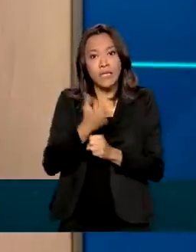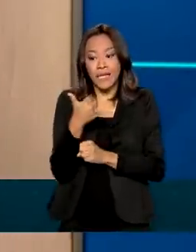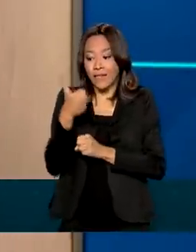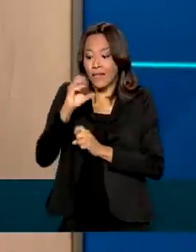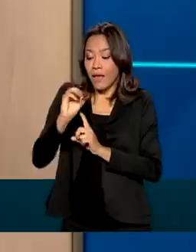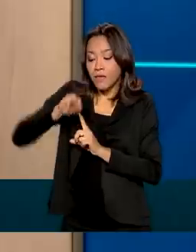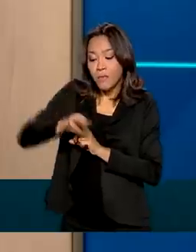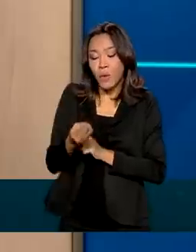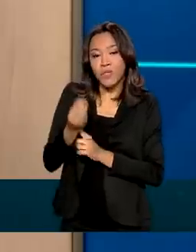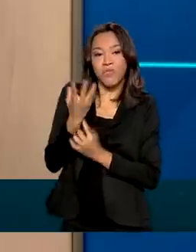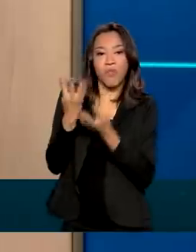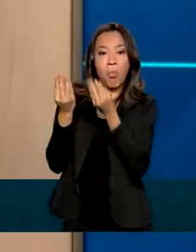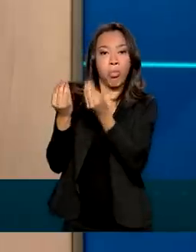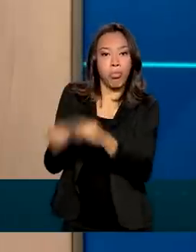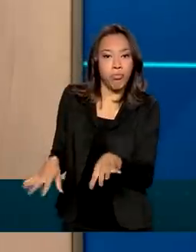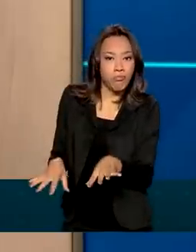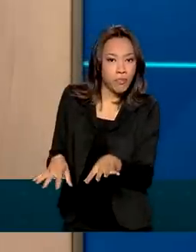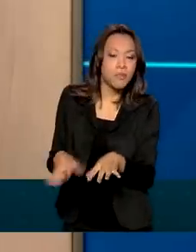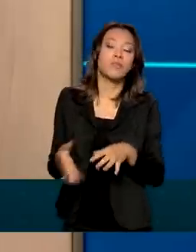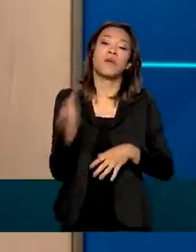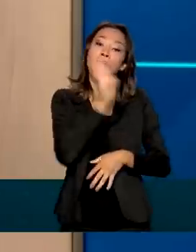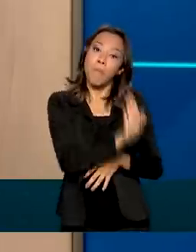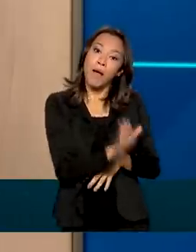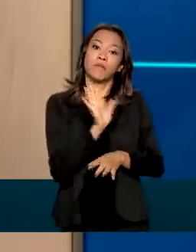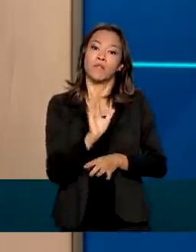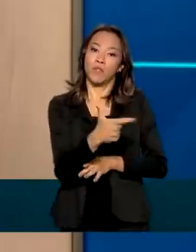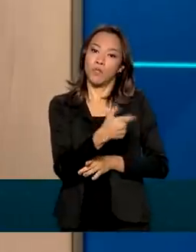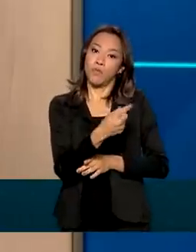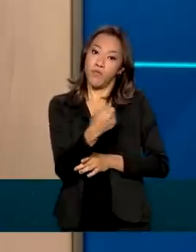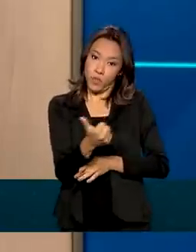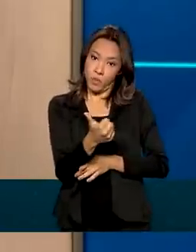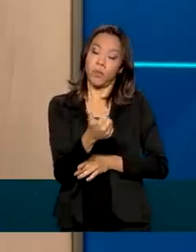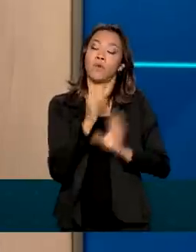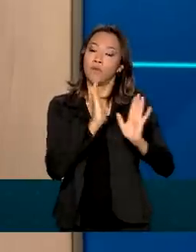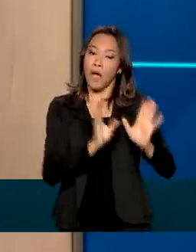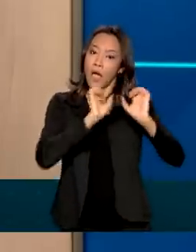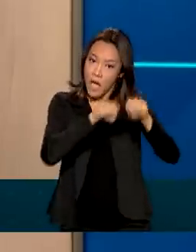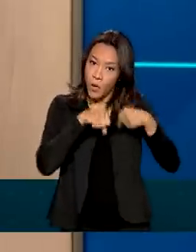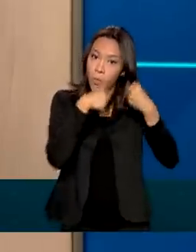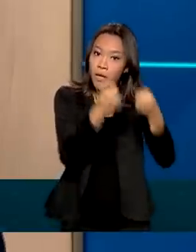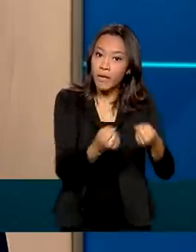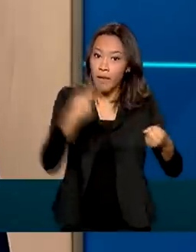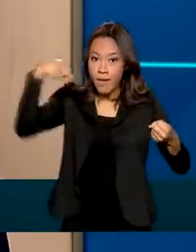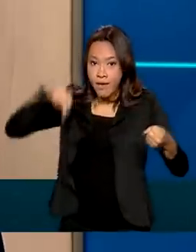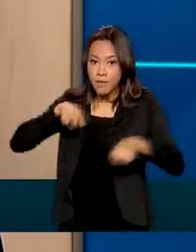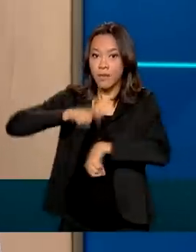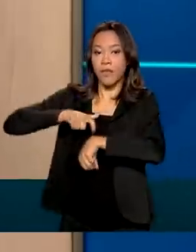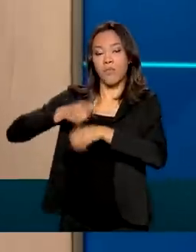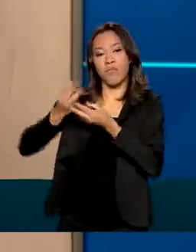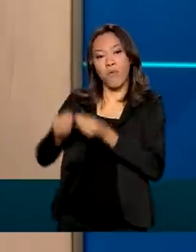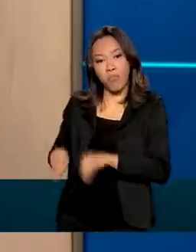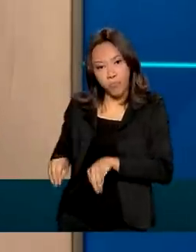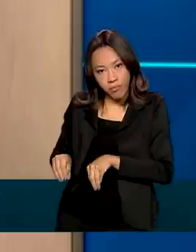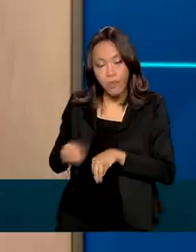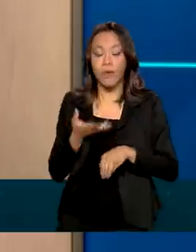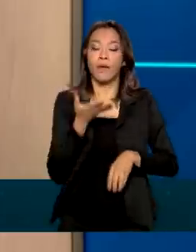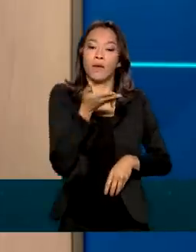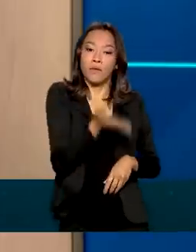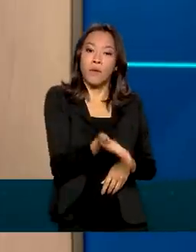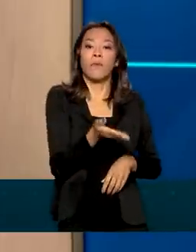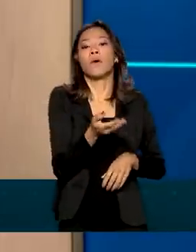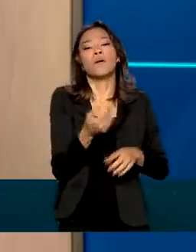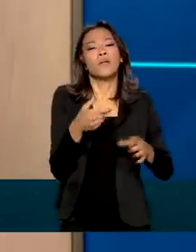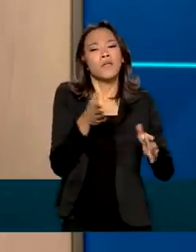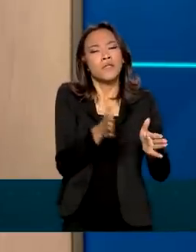empreendimentos foram perdidos, mas, em compensação, 2021 está recuperando esse tempo perdido. E agora, apenas em um